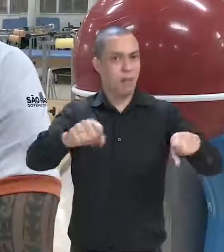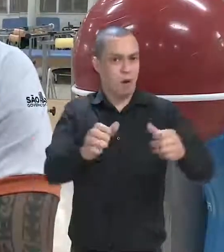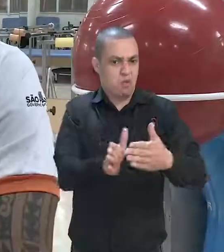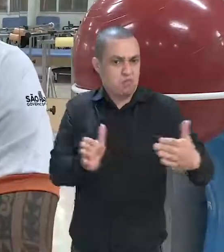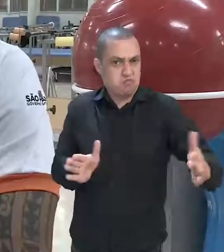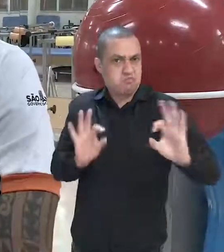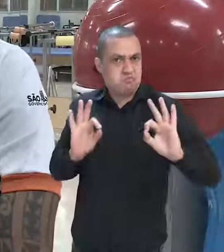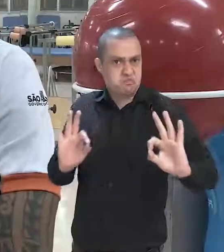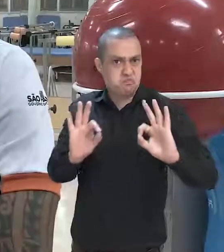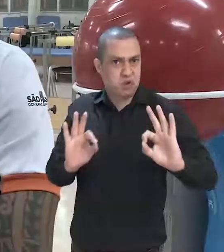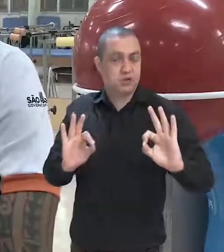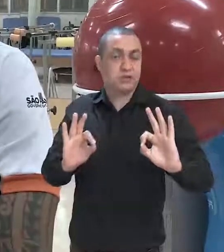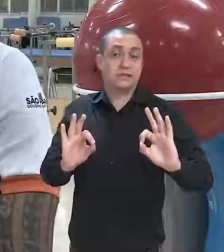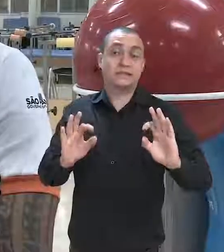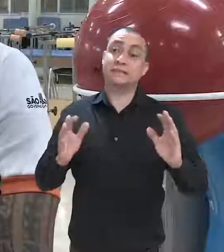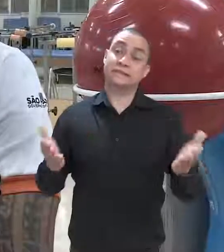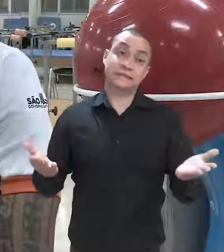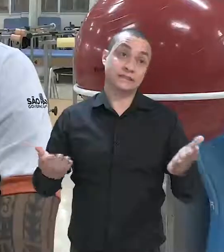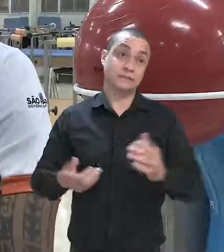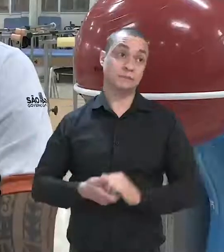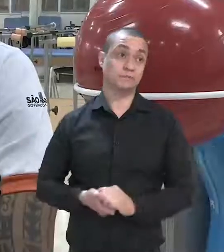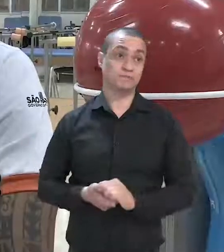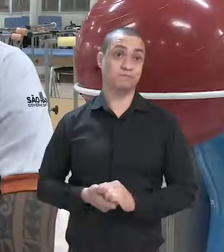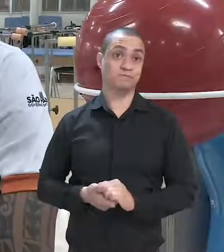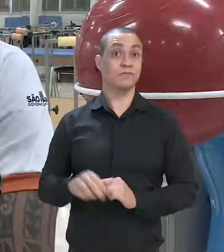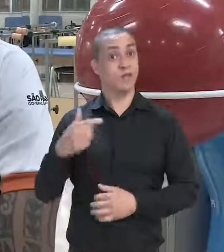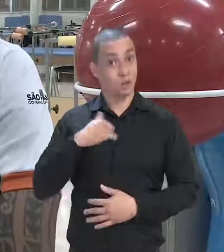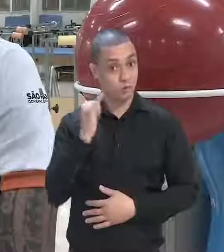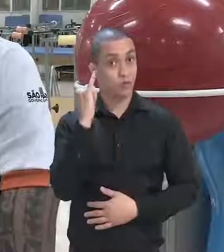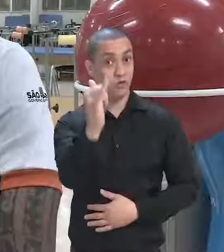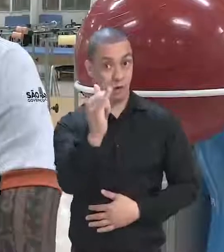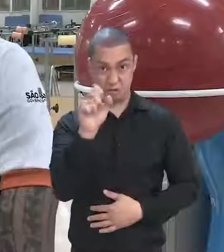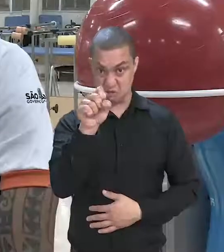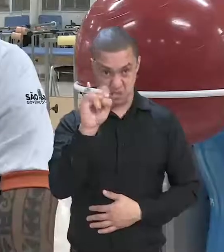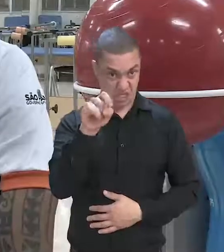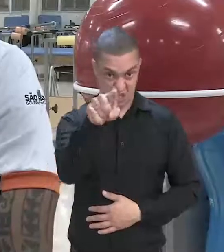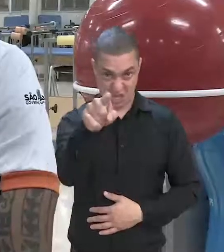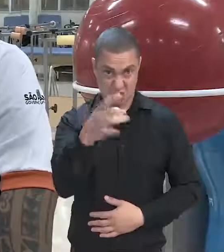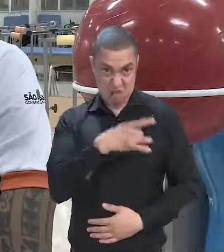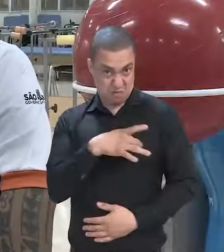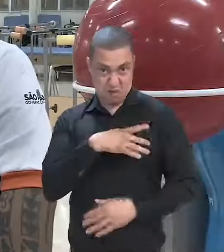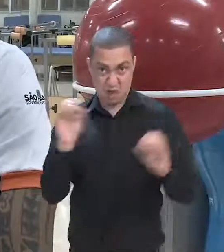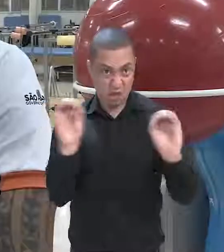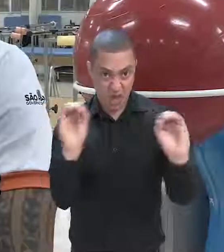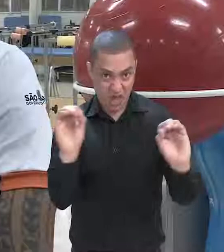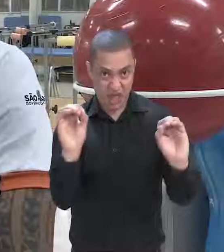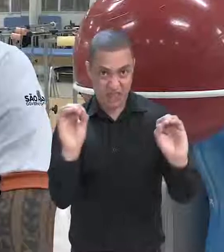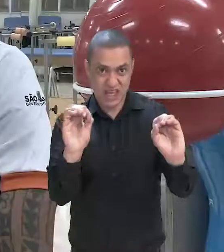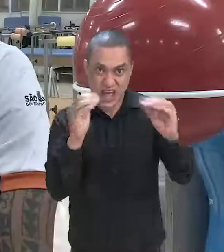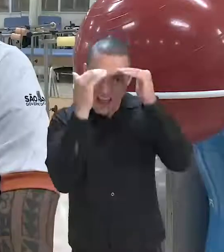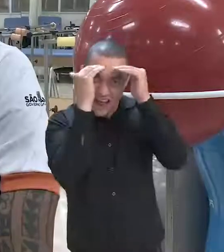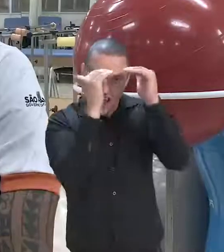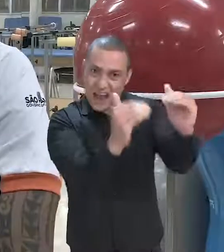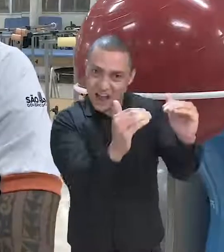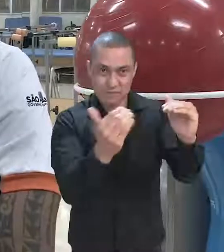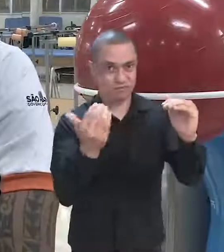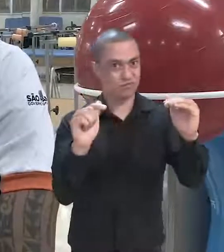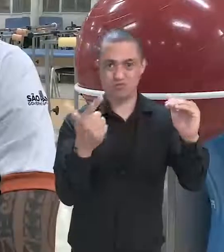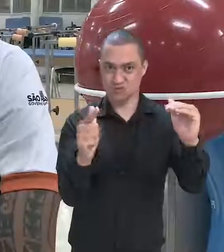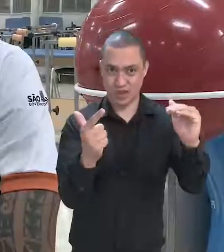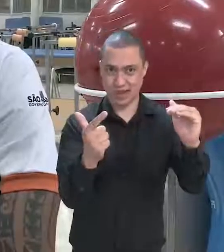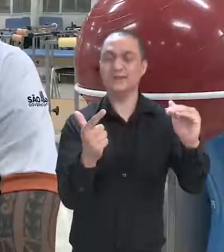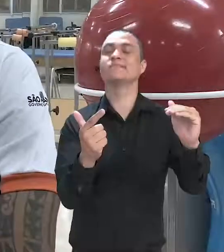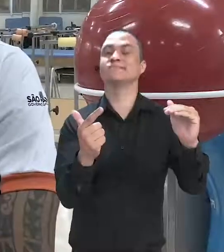tudo com moto grande, e é o que eu falo, você perdeu o medo, perdeu o